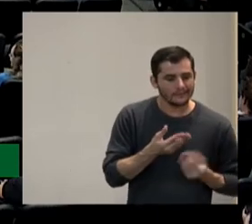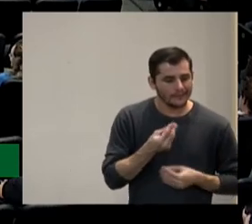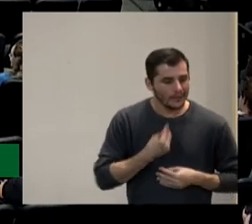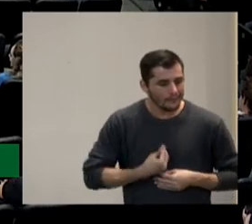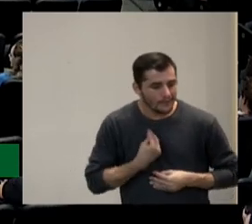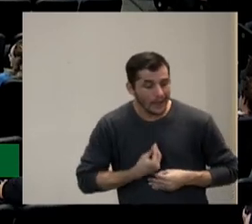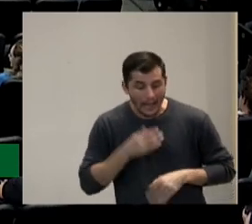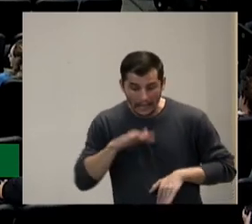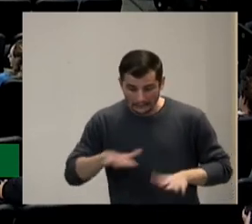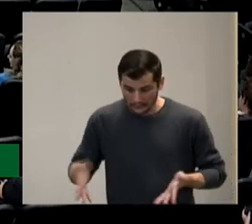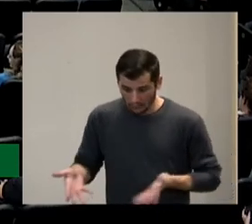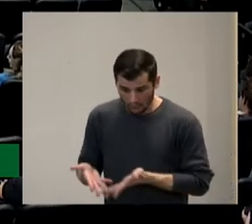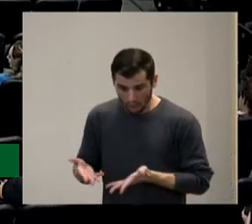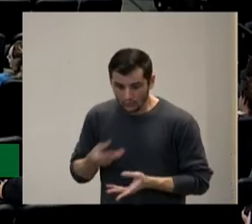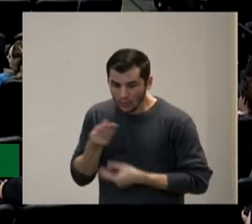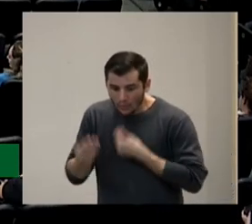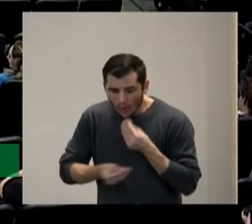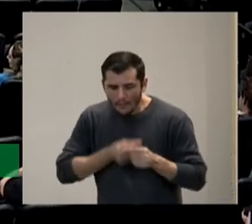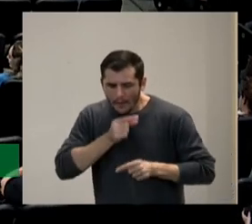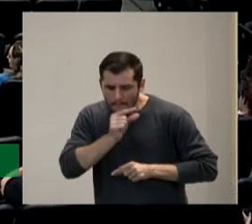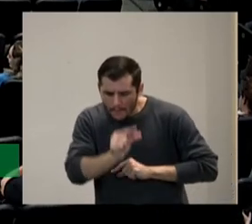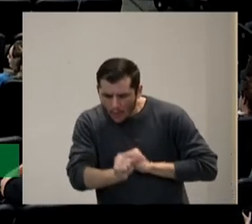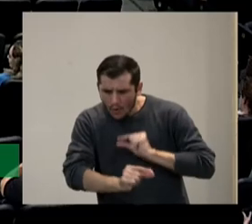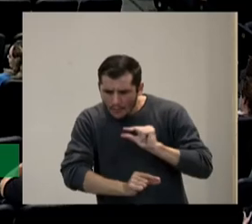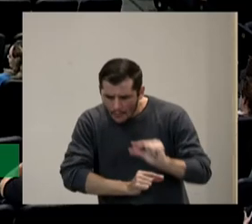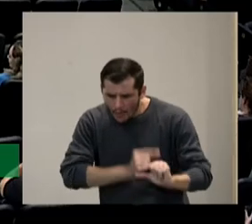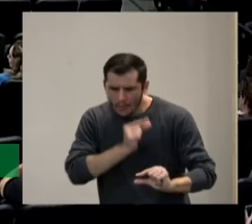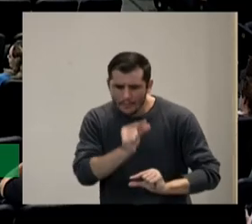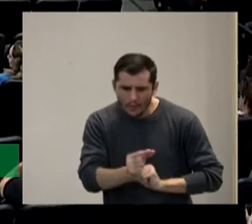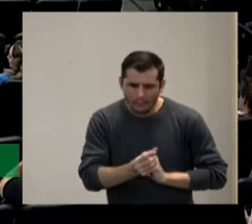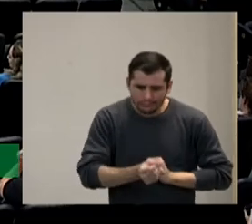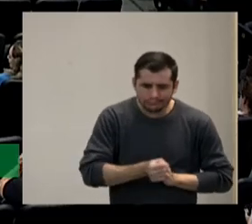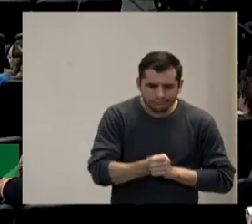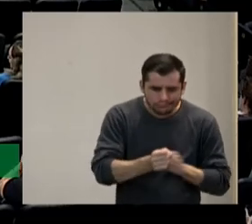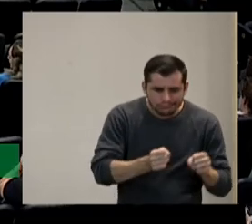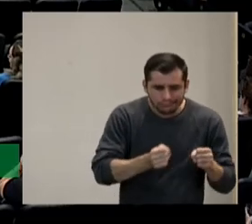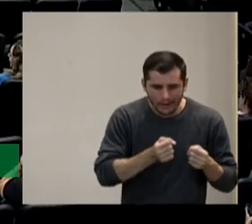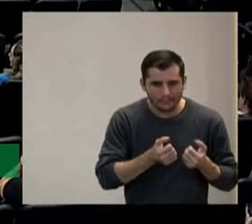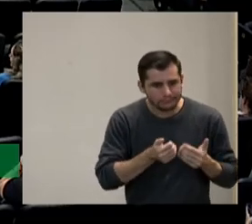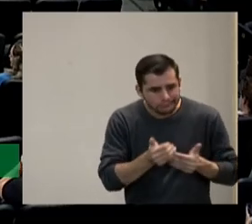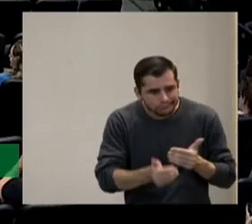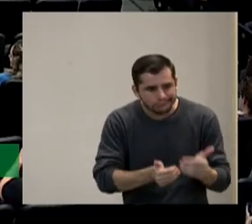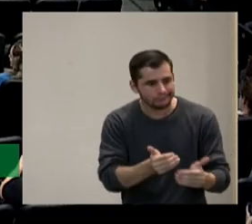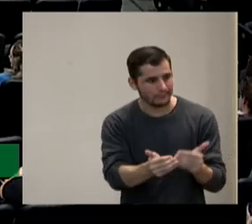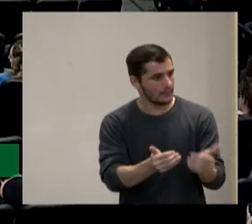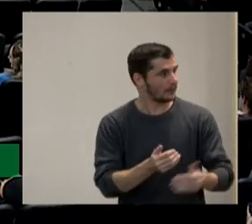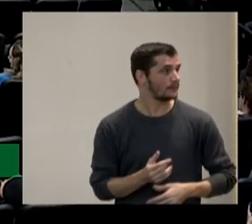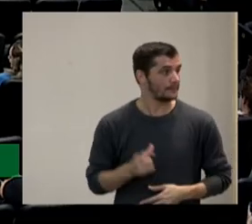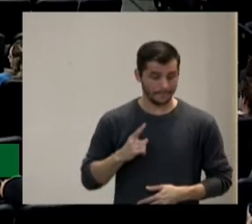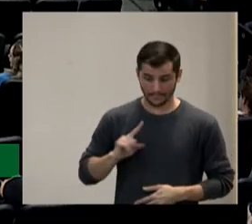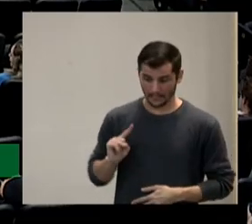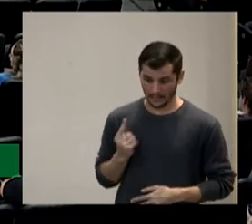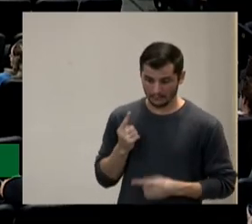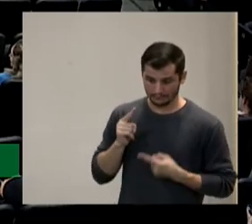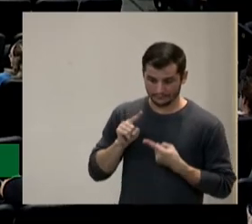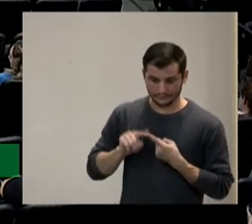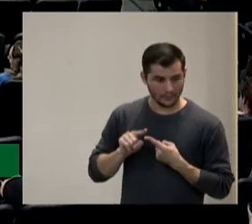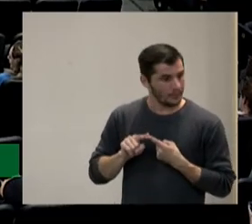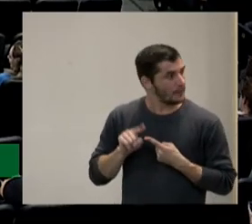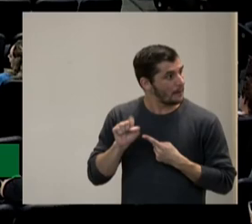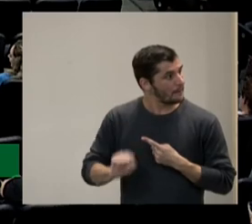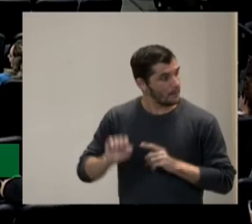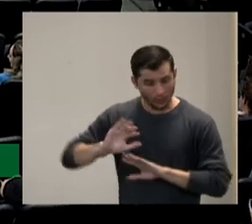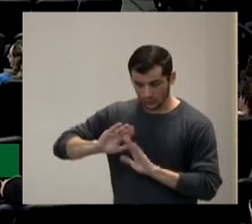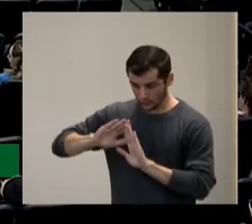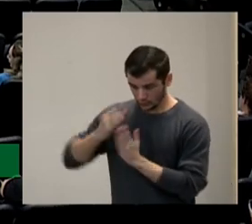gradualmente ir incorporando agora com algumas indicações uma em toda escola